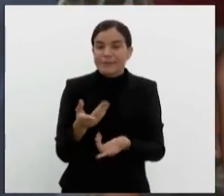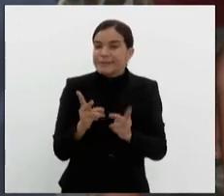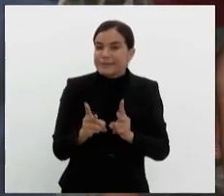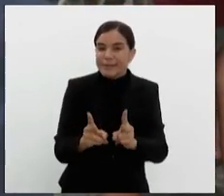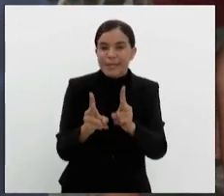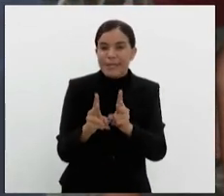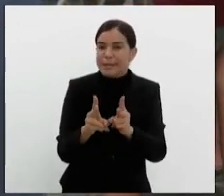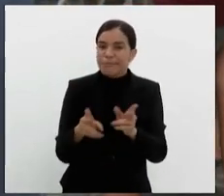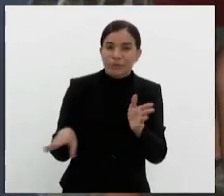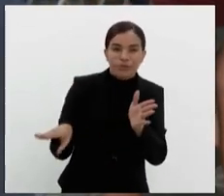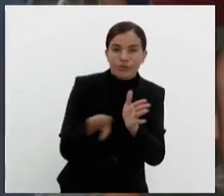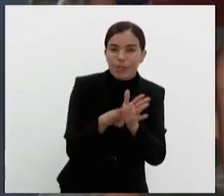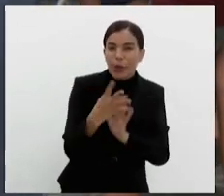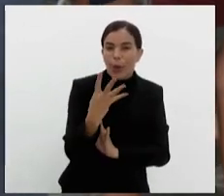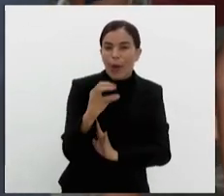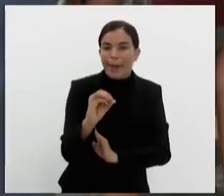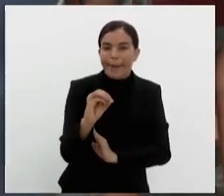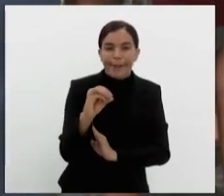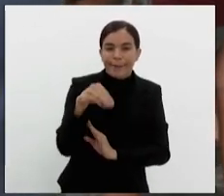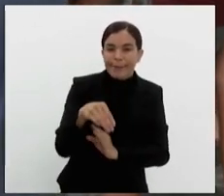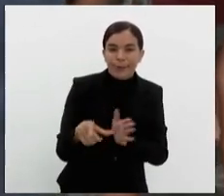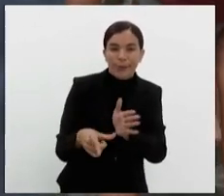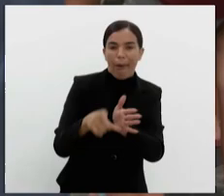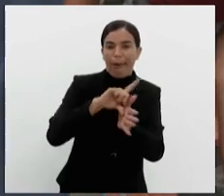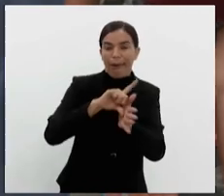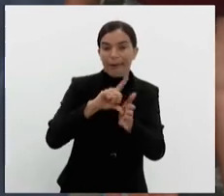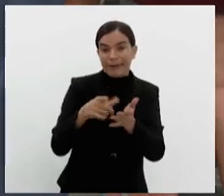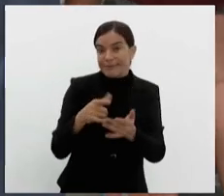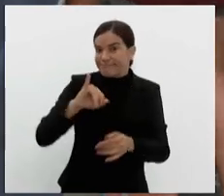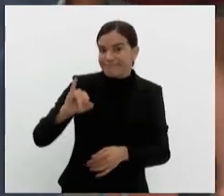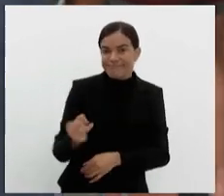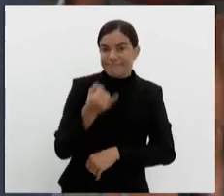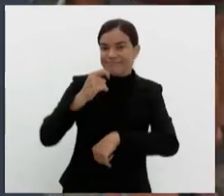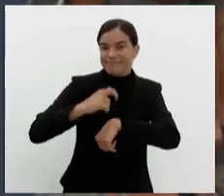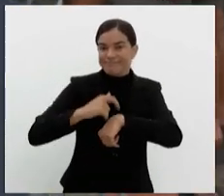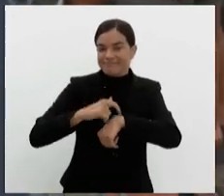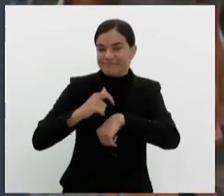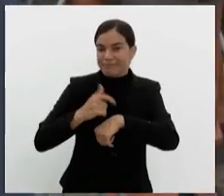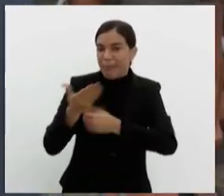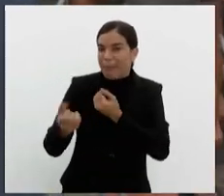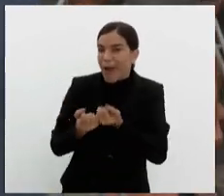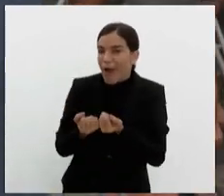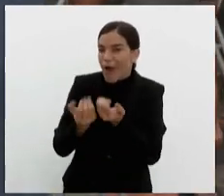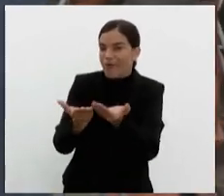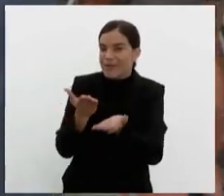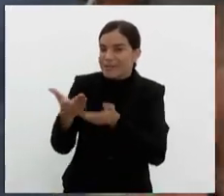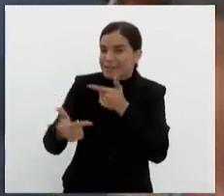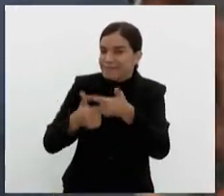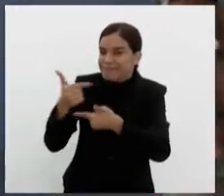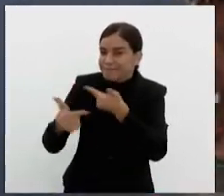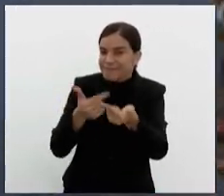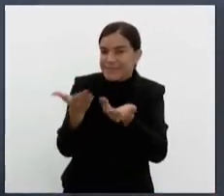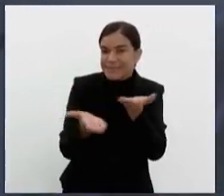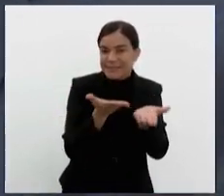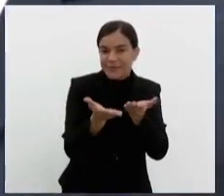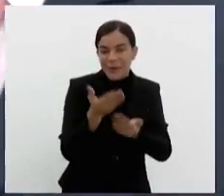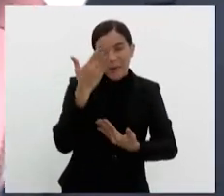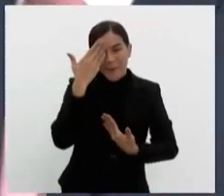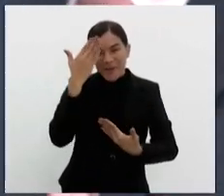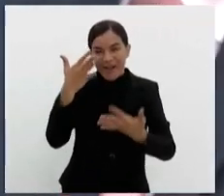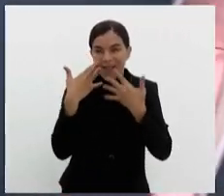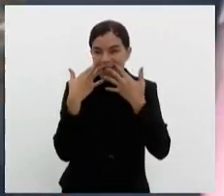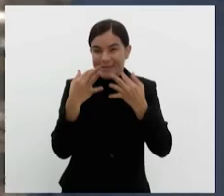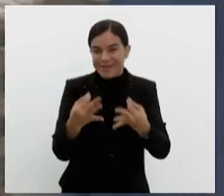na Central do Brasil com 40 minutos mais cedo e a gente aproveita esse momento para oferecer serviços. Muito obrigado pela sua atenção.